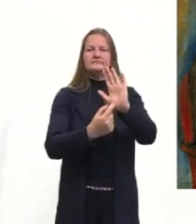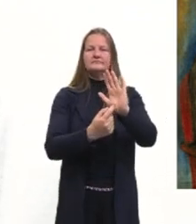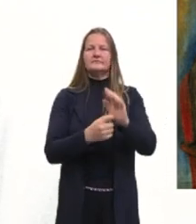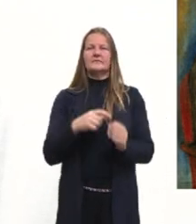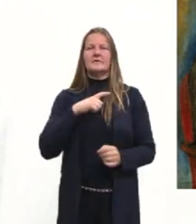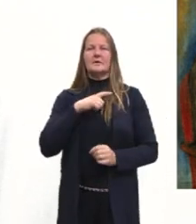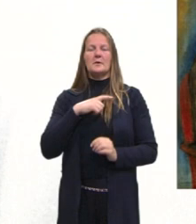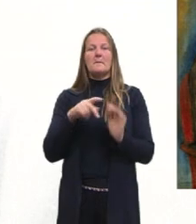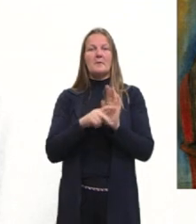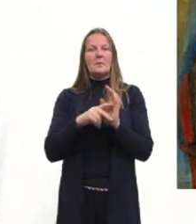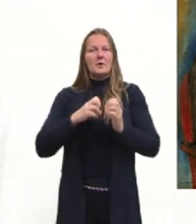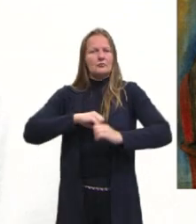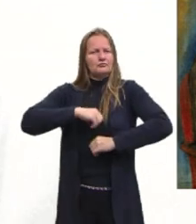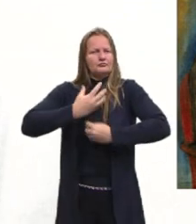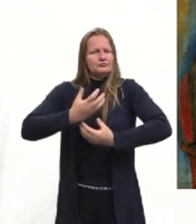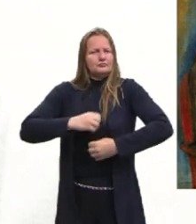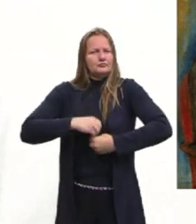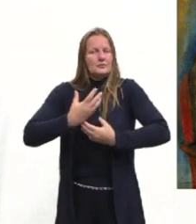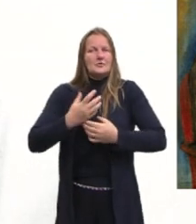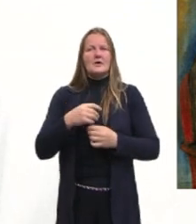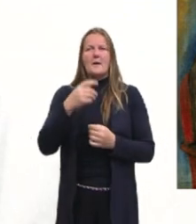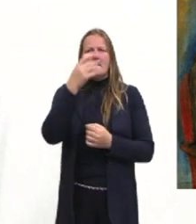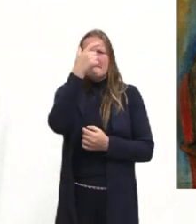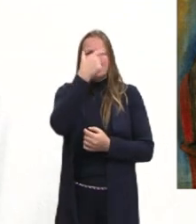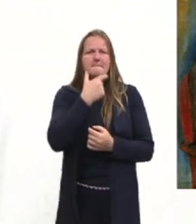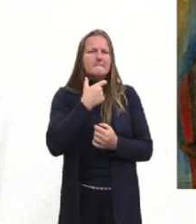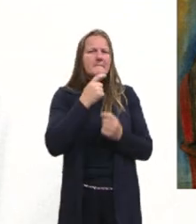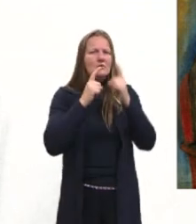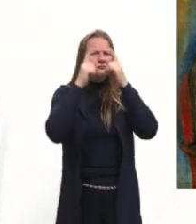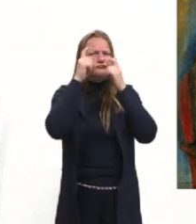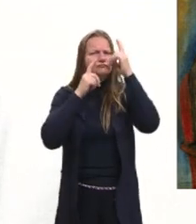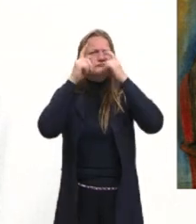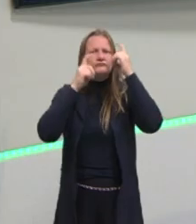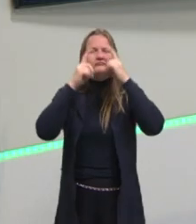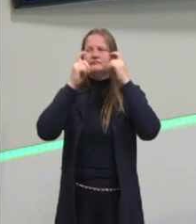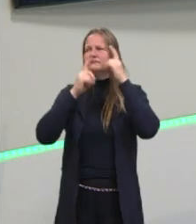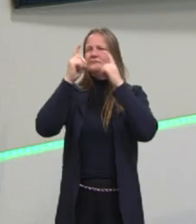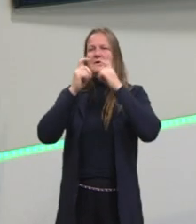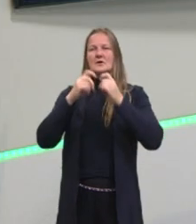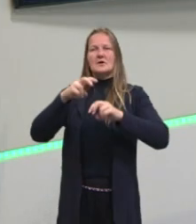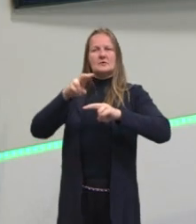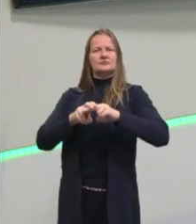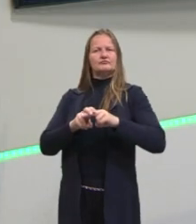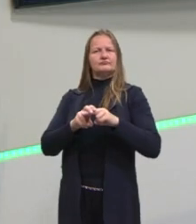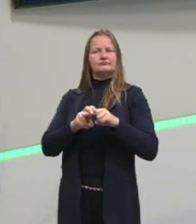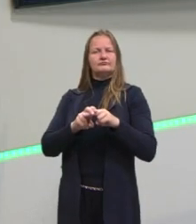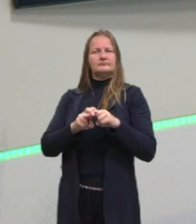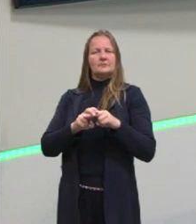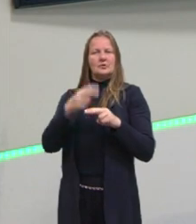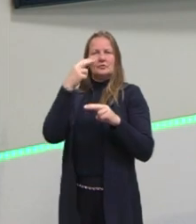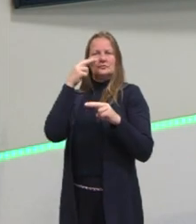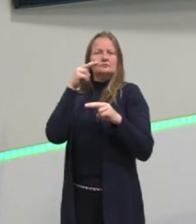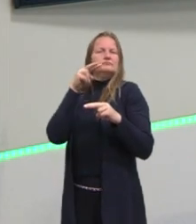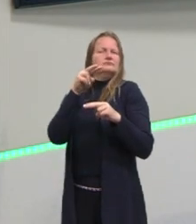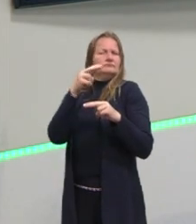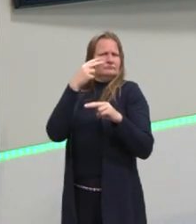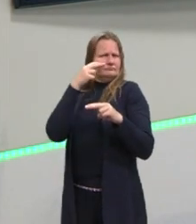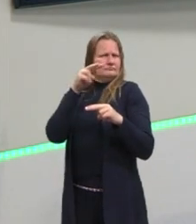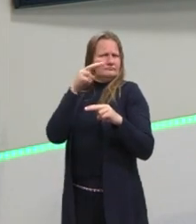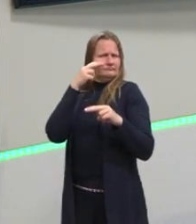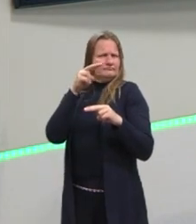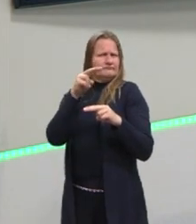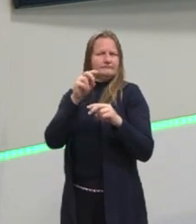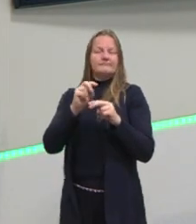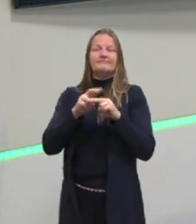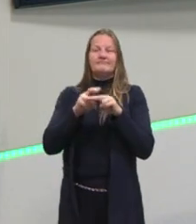a própria expressão da estudante apresentada ali, ela está sentada olhando, prestando atenção em